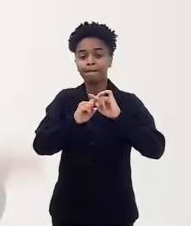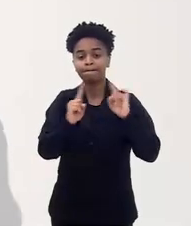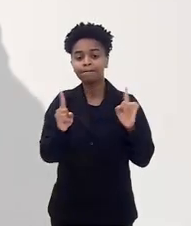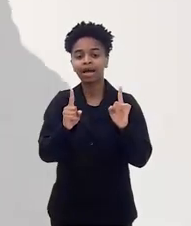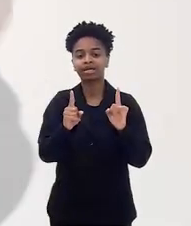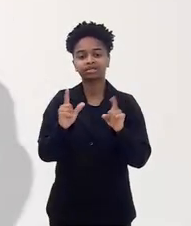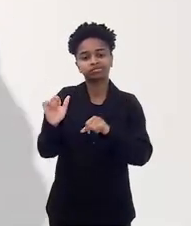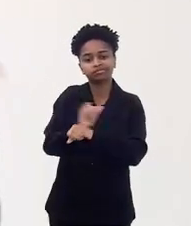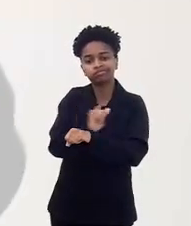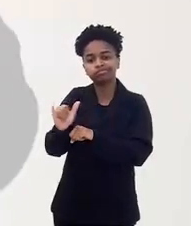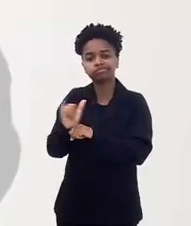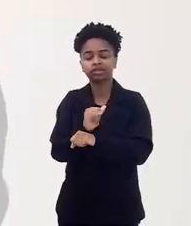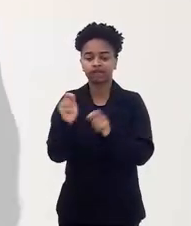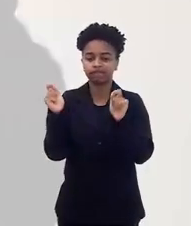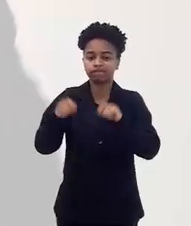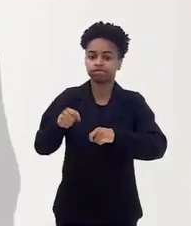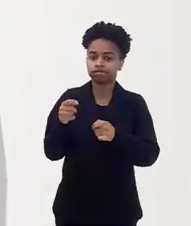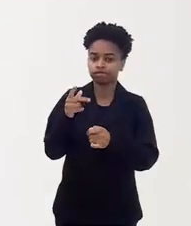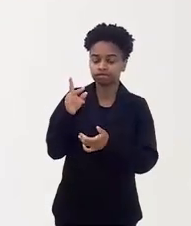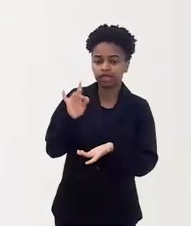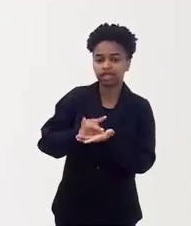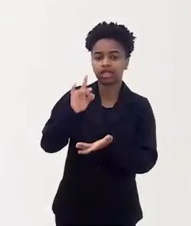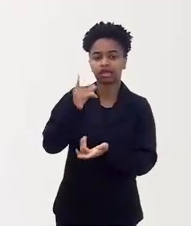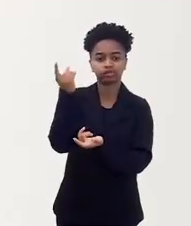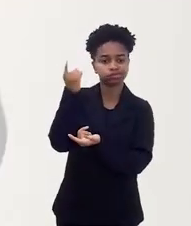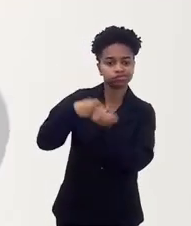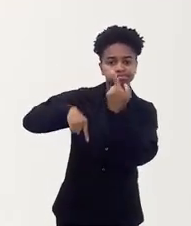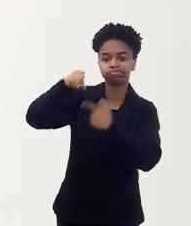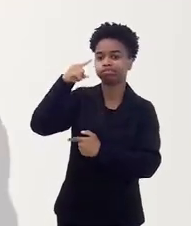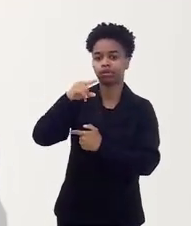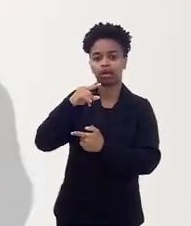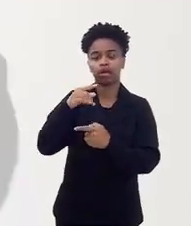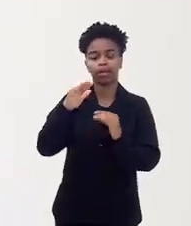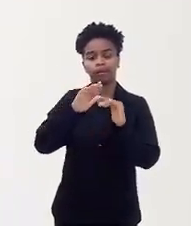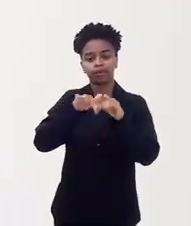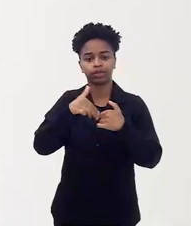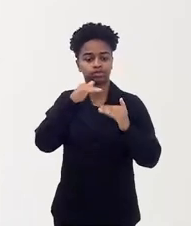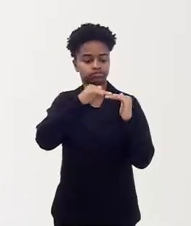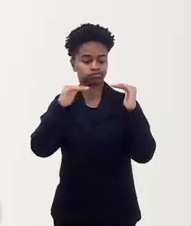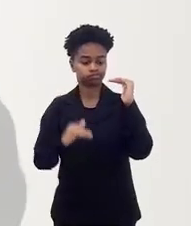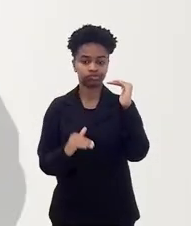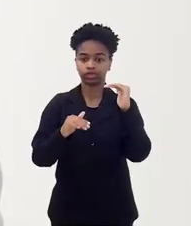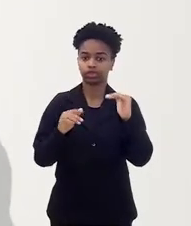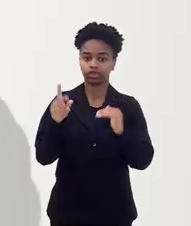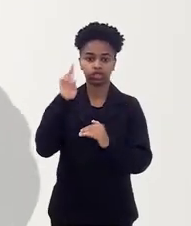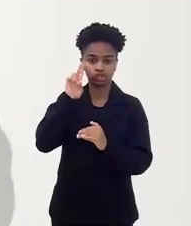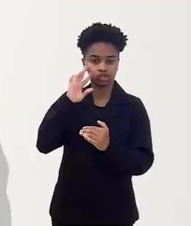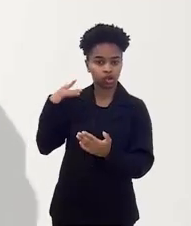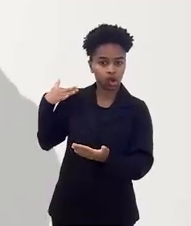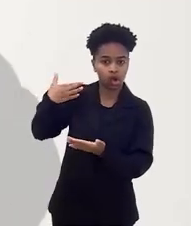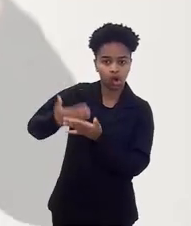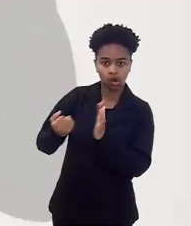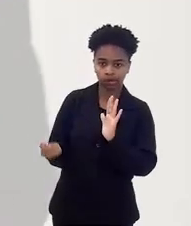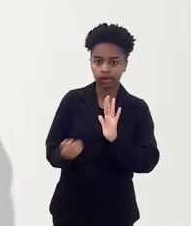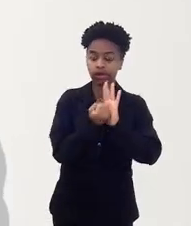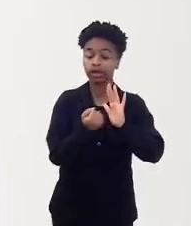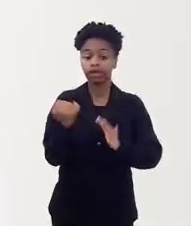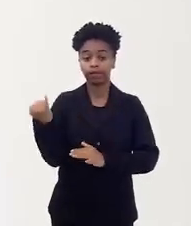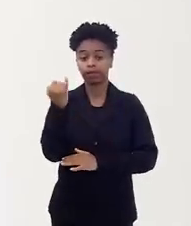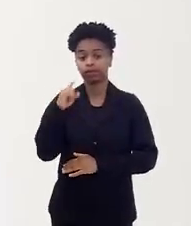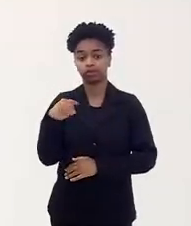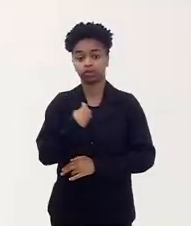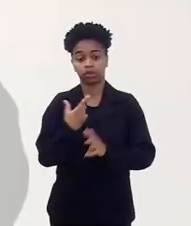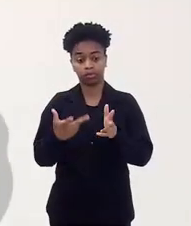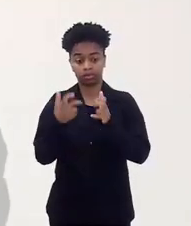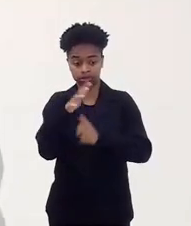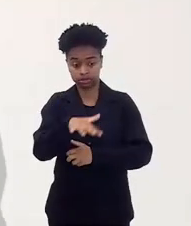mecanismos efetivos de superação dessas assimetrias históricas. Então, é muito importante que nós olhemos para essa